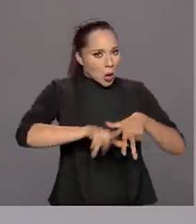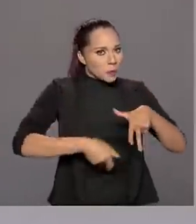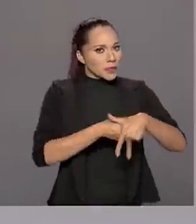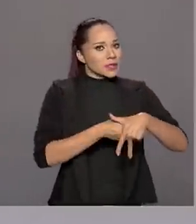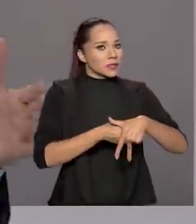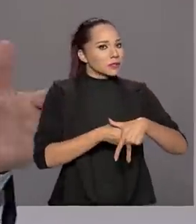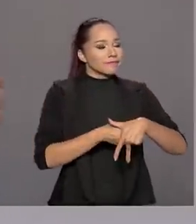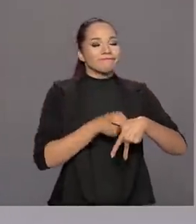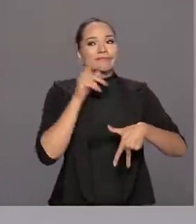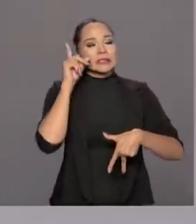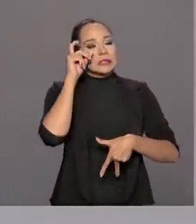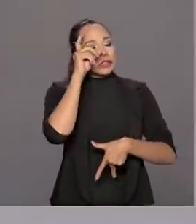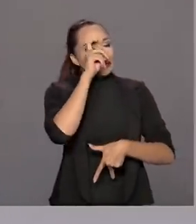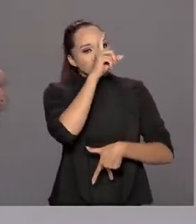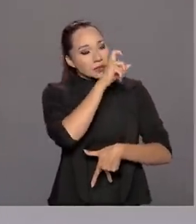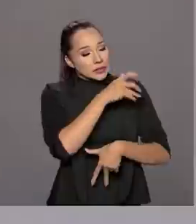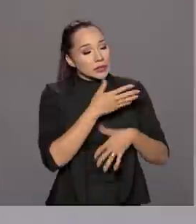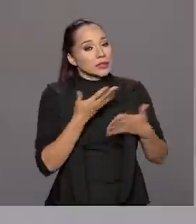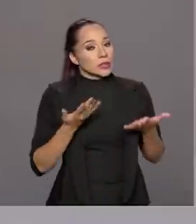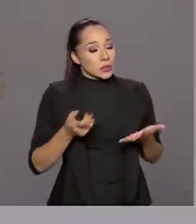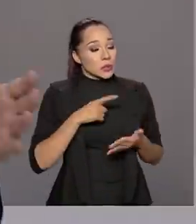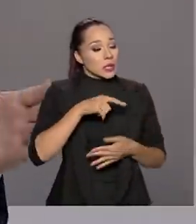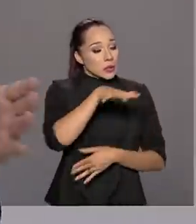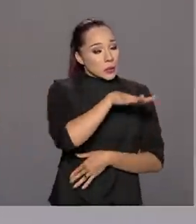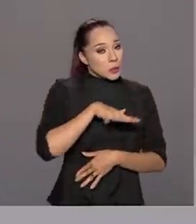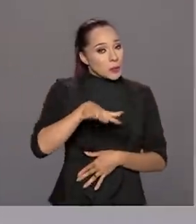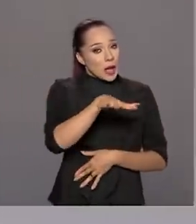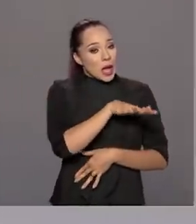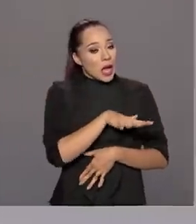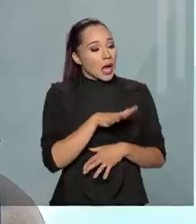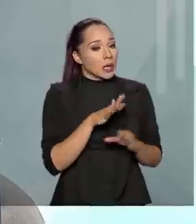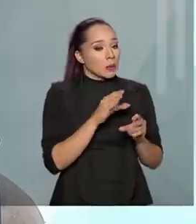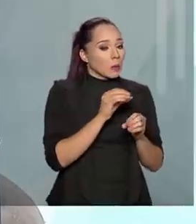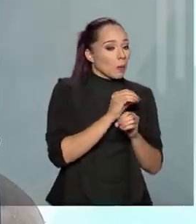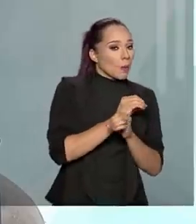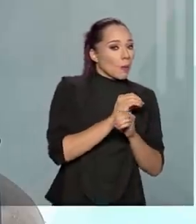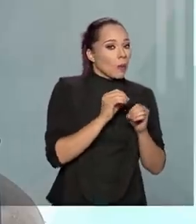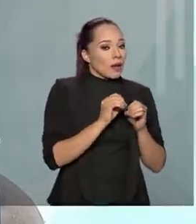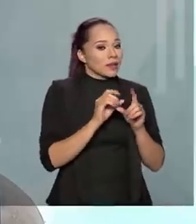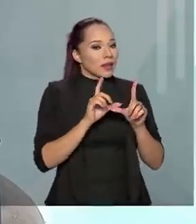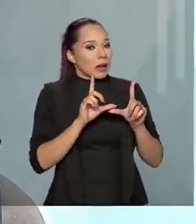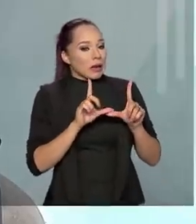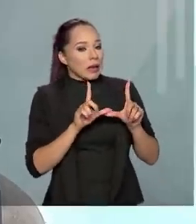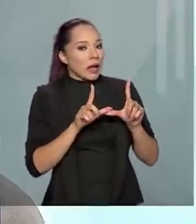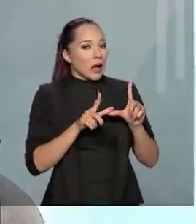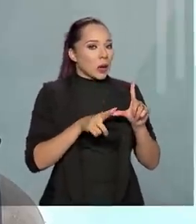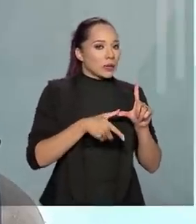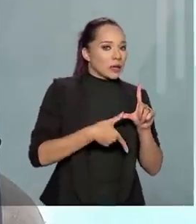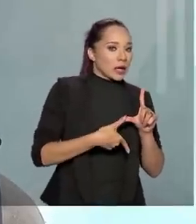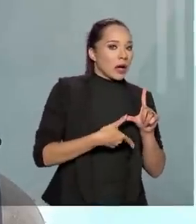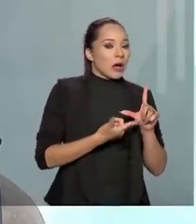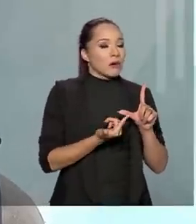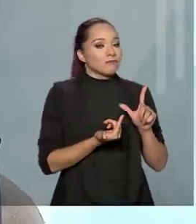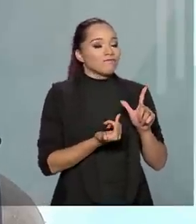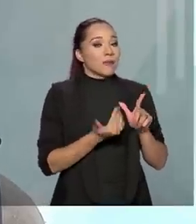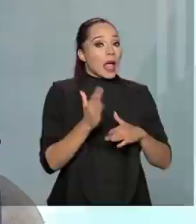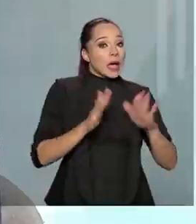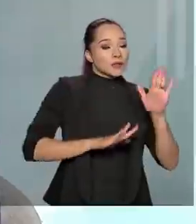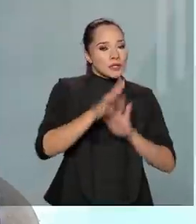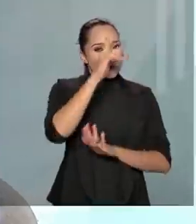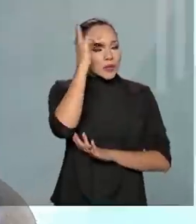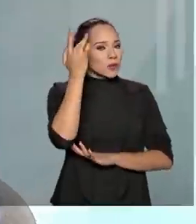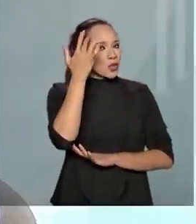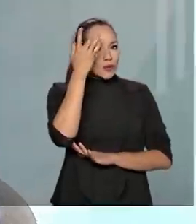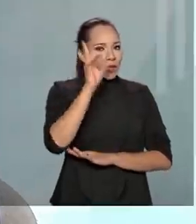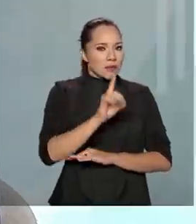fenômeno complexo, se dá ali numa zona opaca entre a legalidade e a ilegalidade. Talvez o telespectador